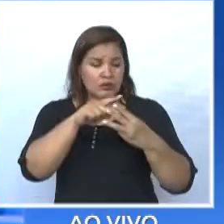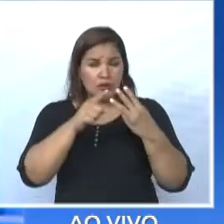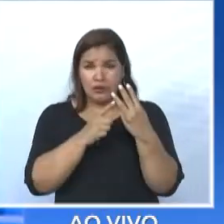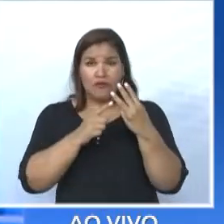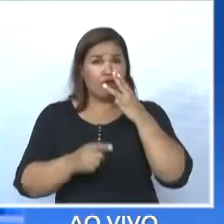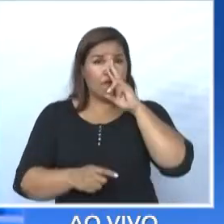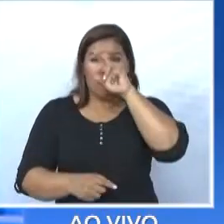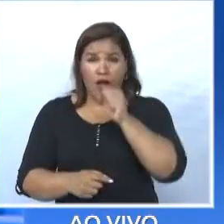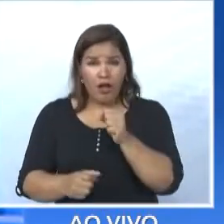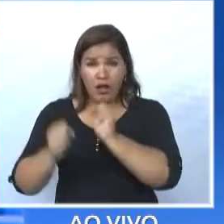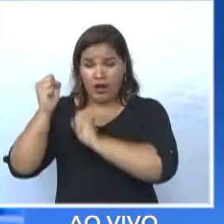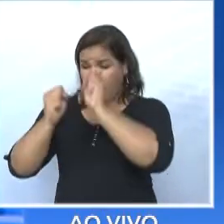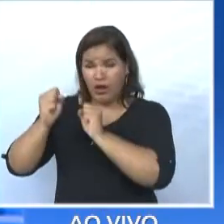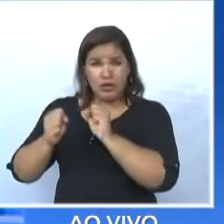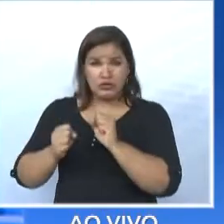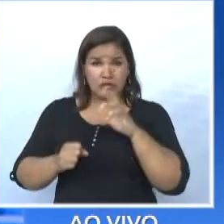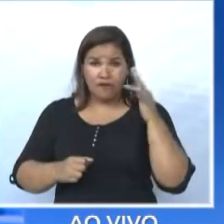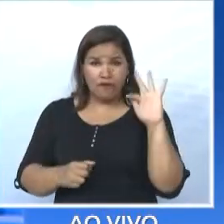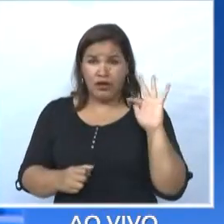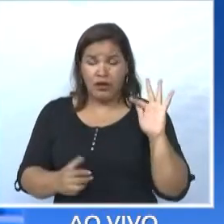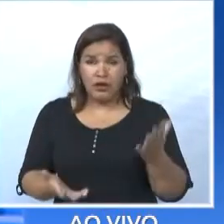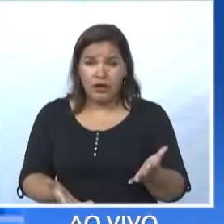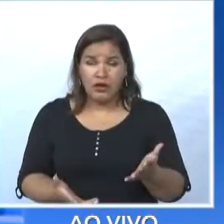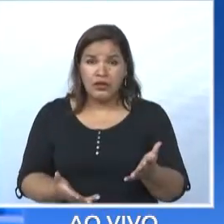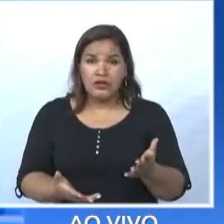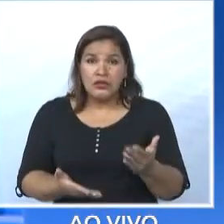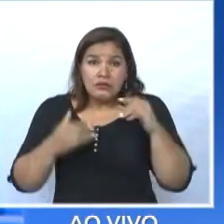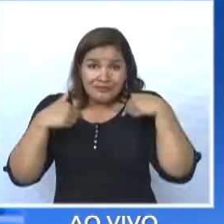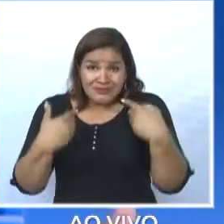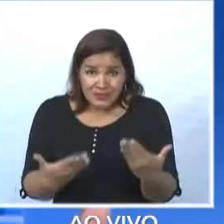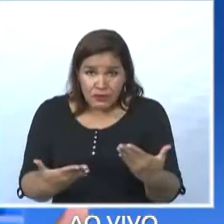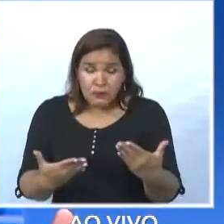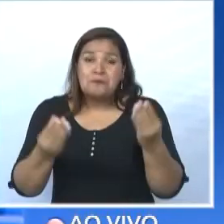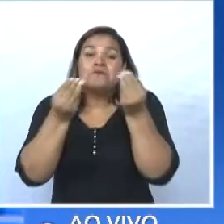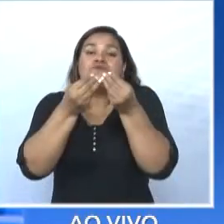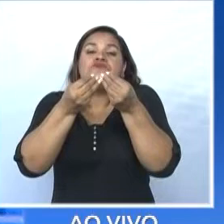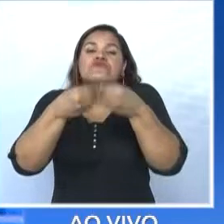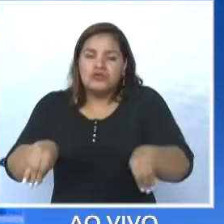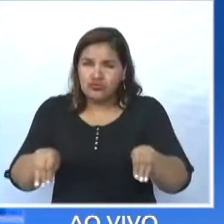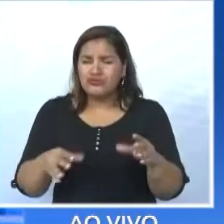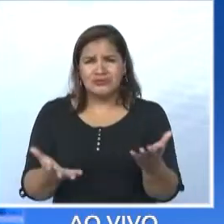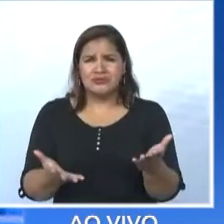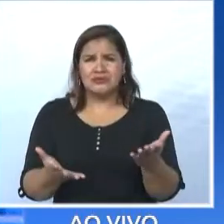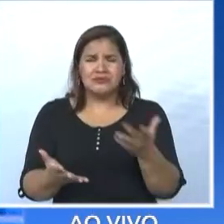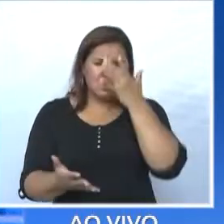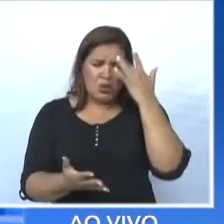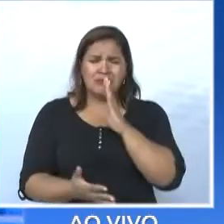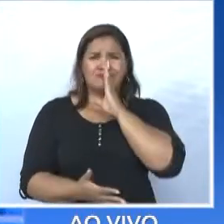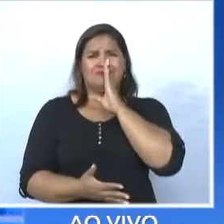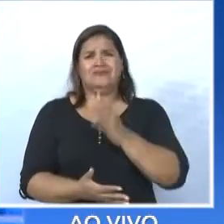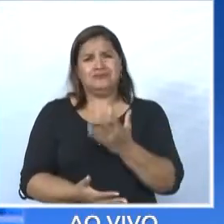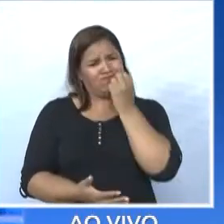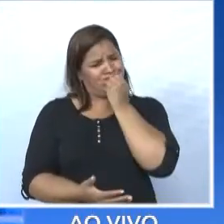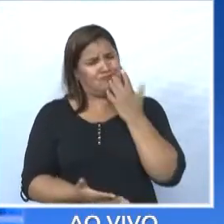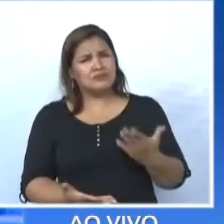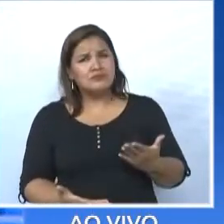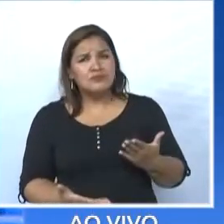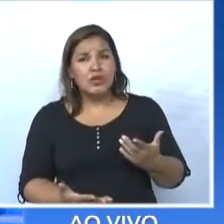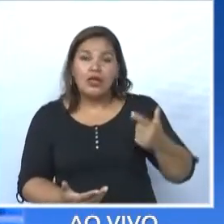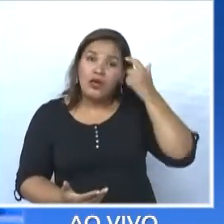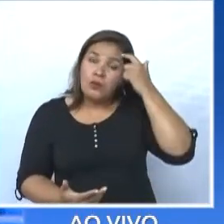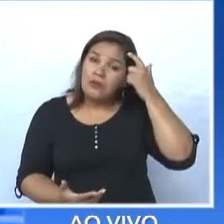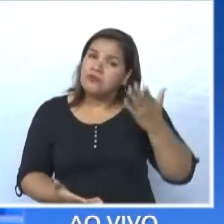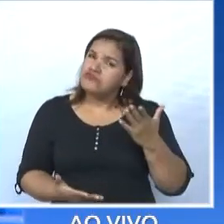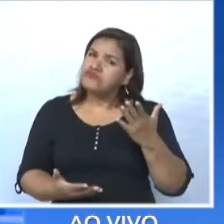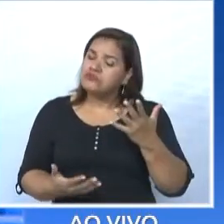São as três indústrias fortes em Franca. E com isso ele prejudica muito e ninguém fala nada. Então, na minha cabeça, a relação minha com